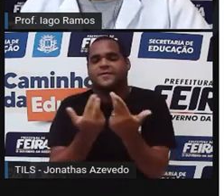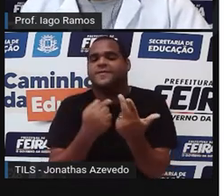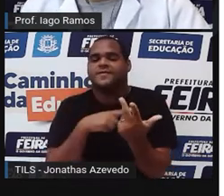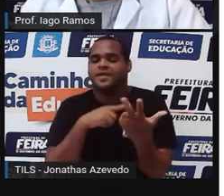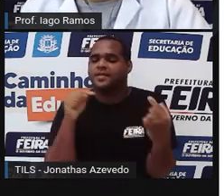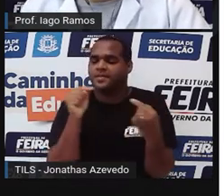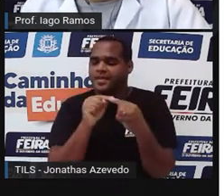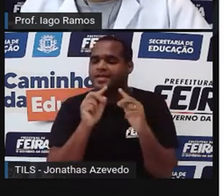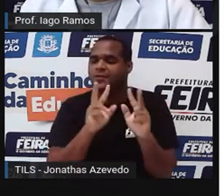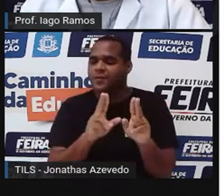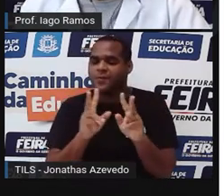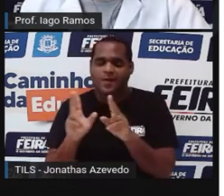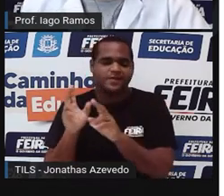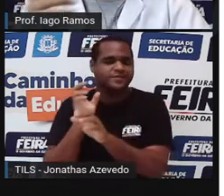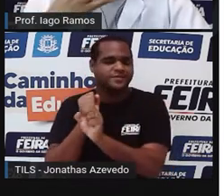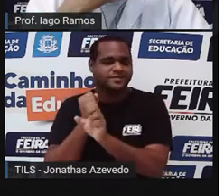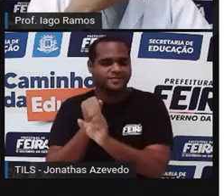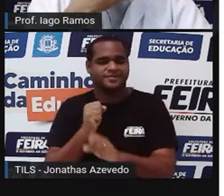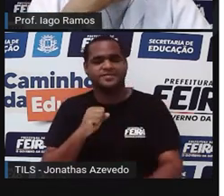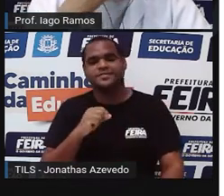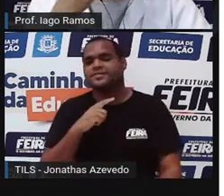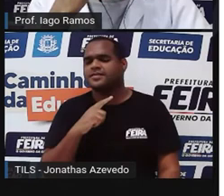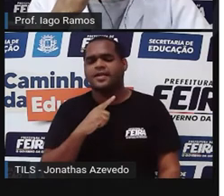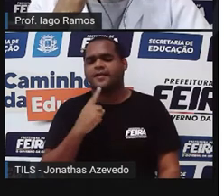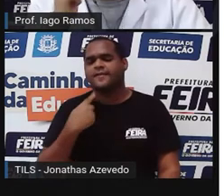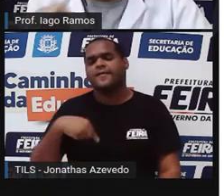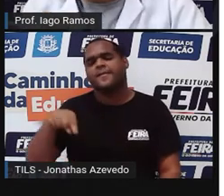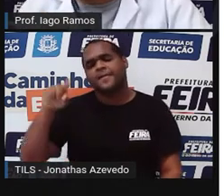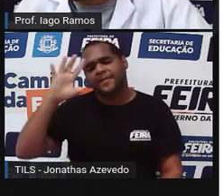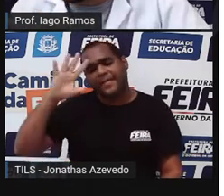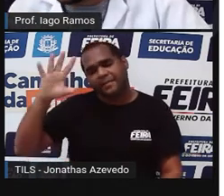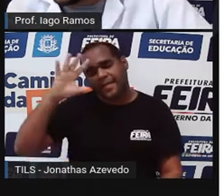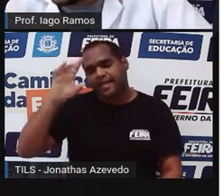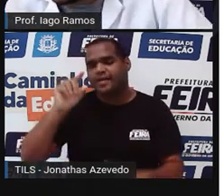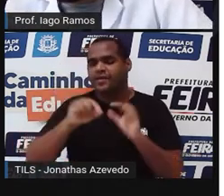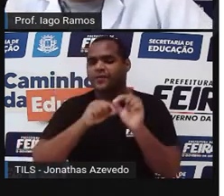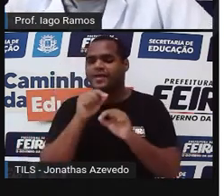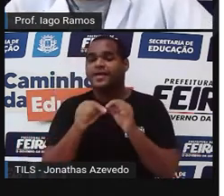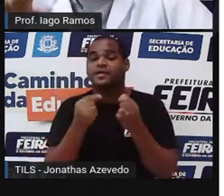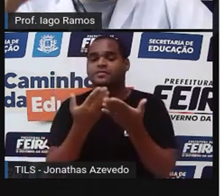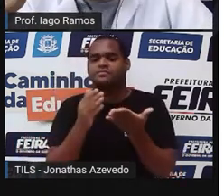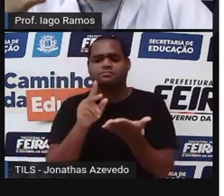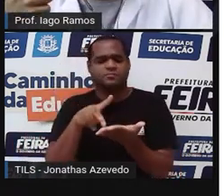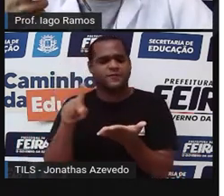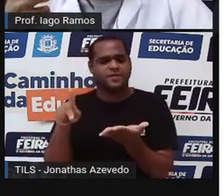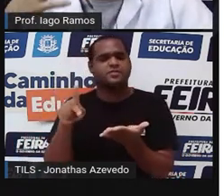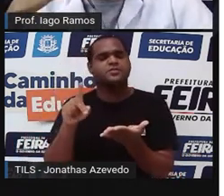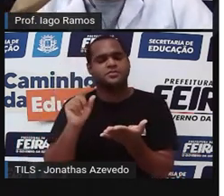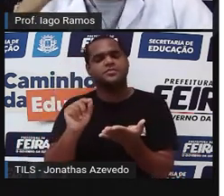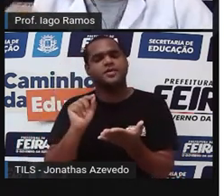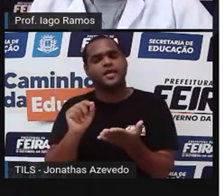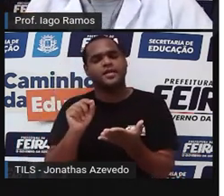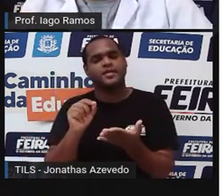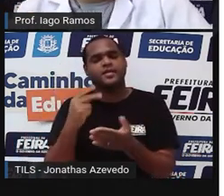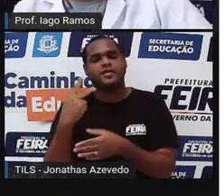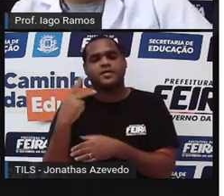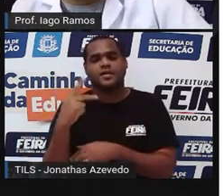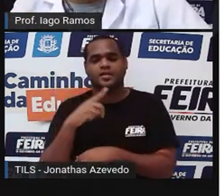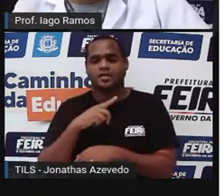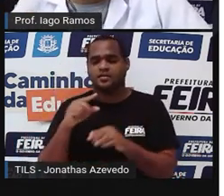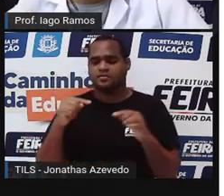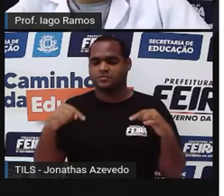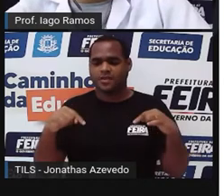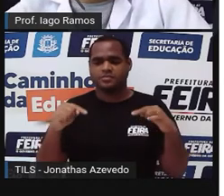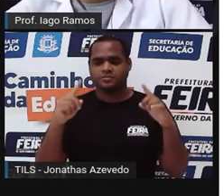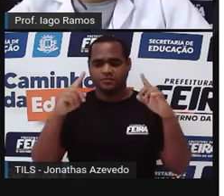desse. Aí você pode ter pensado assim, professor, tem um quadrilátero que tem os quatro lados com a